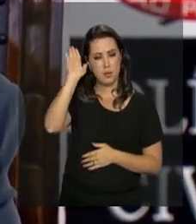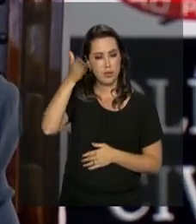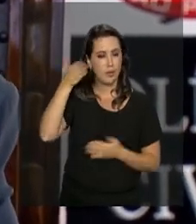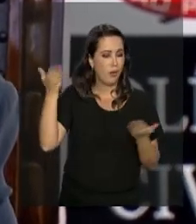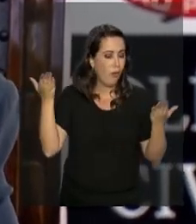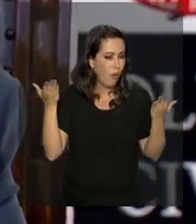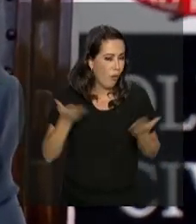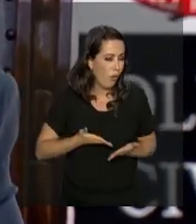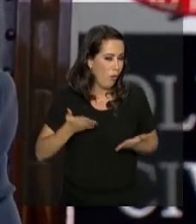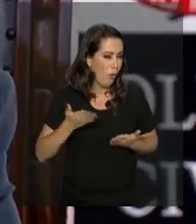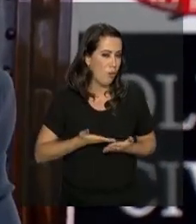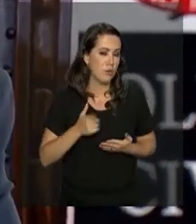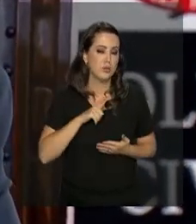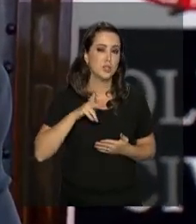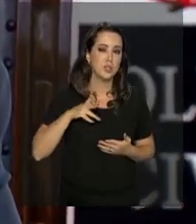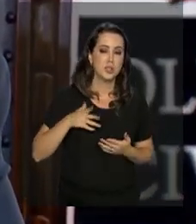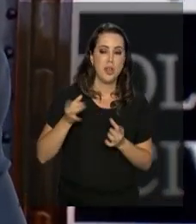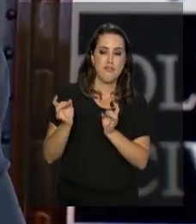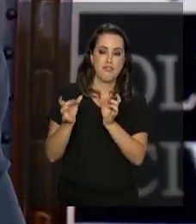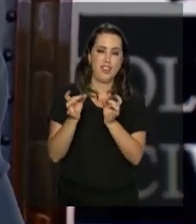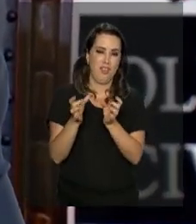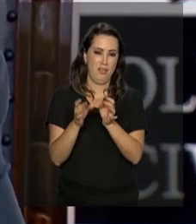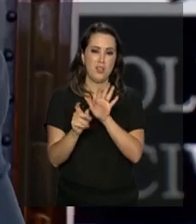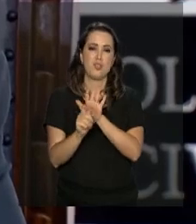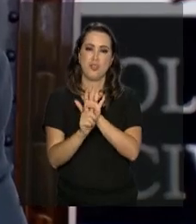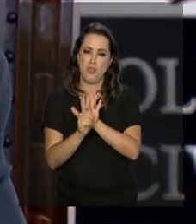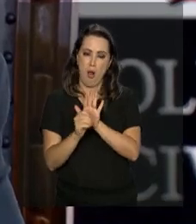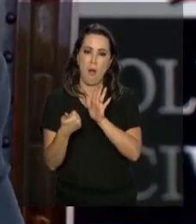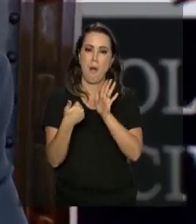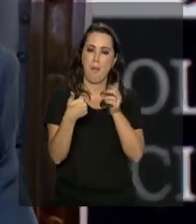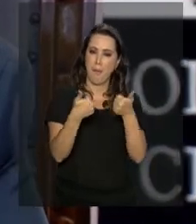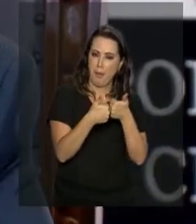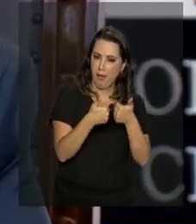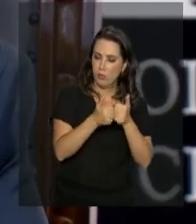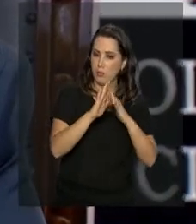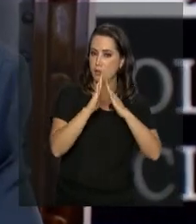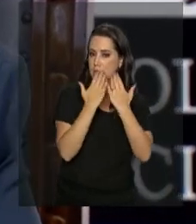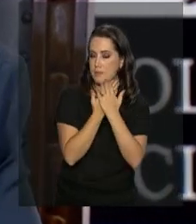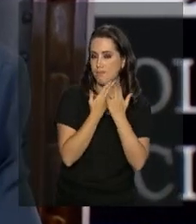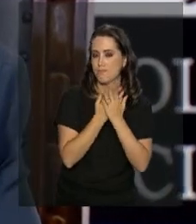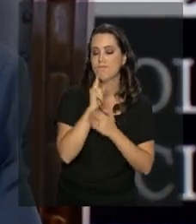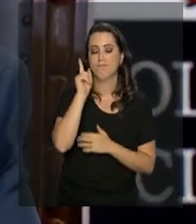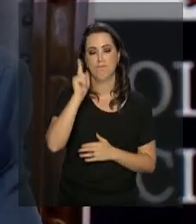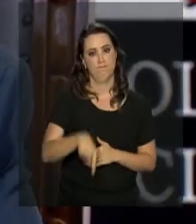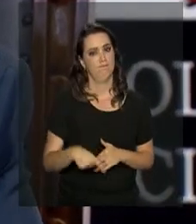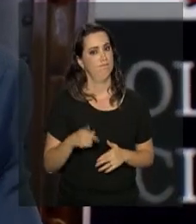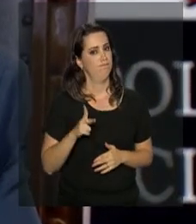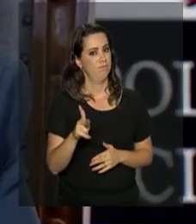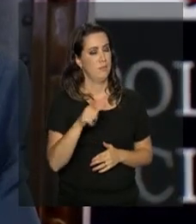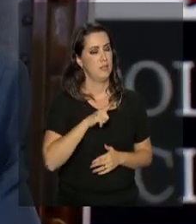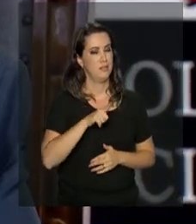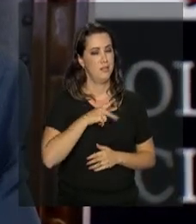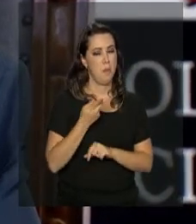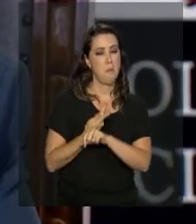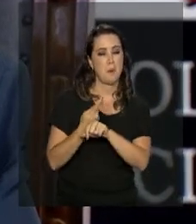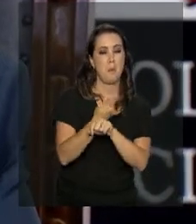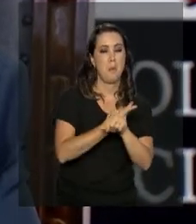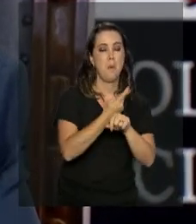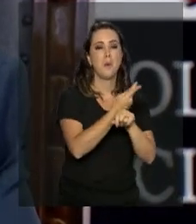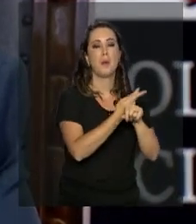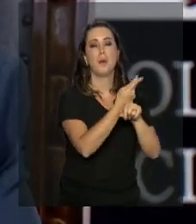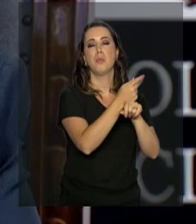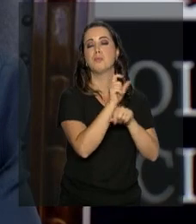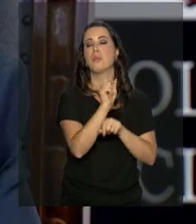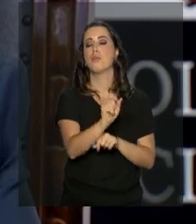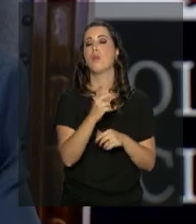infelizmente, o tráfico ronda as nossas escolas, ronda os estudantes e busca, sobretudo,